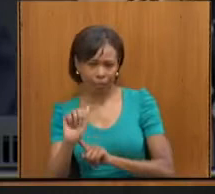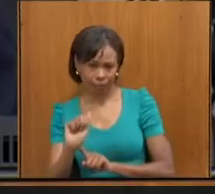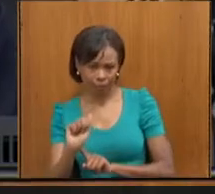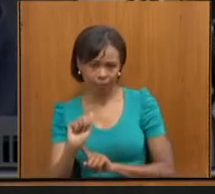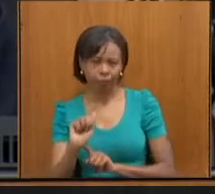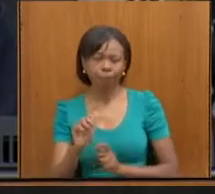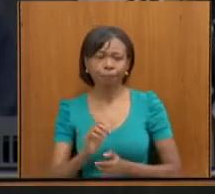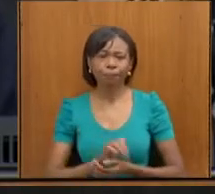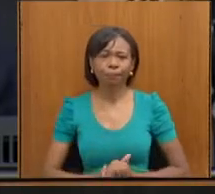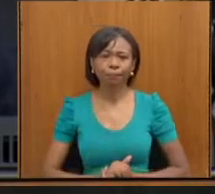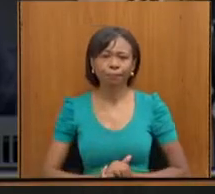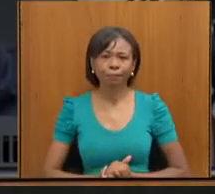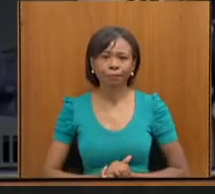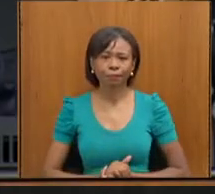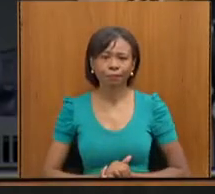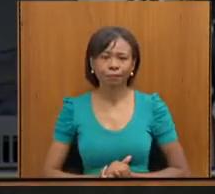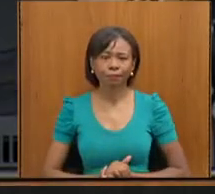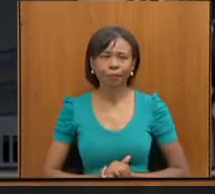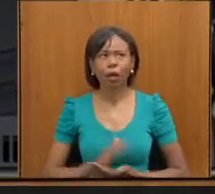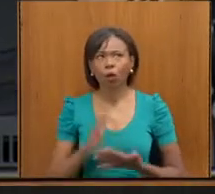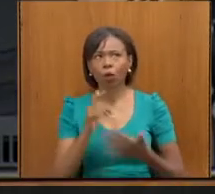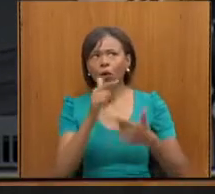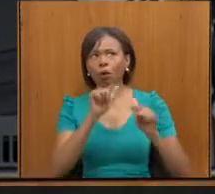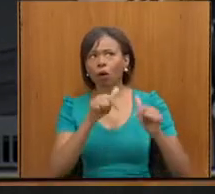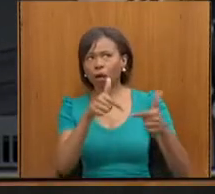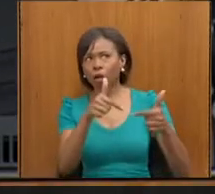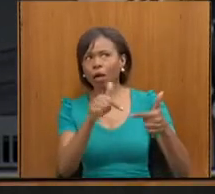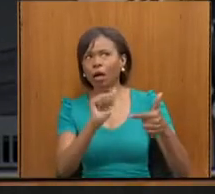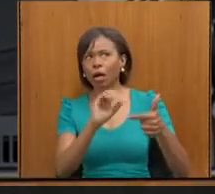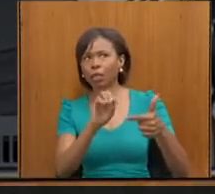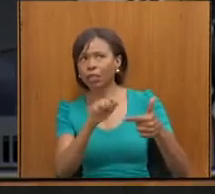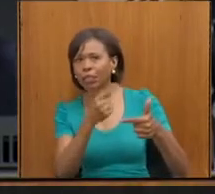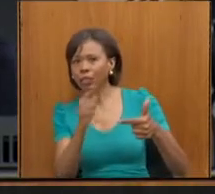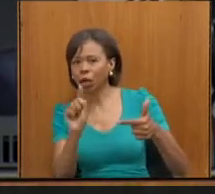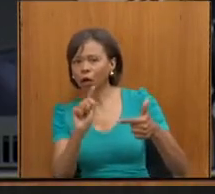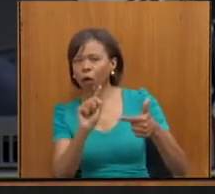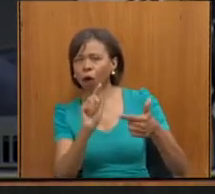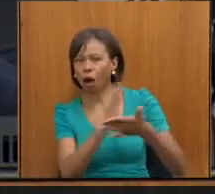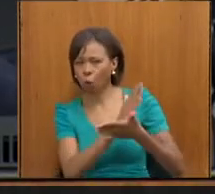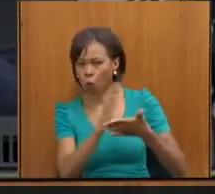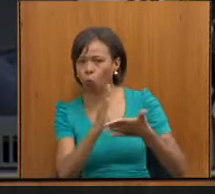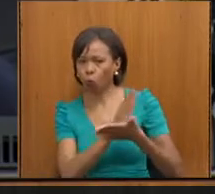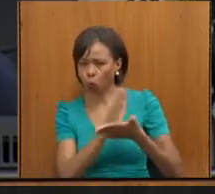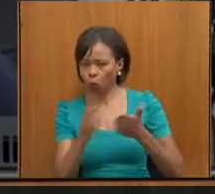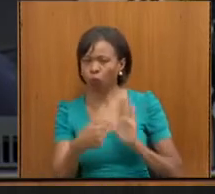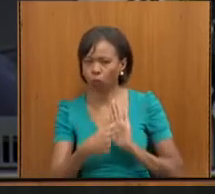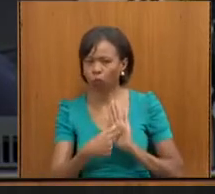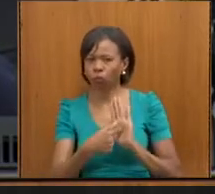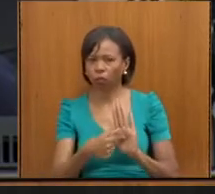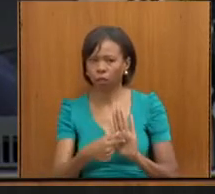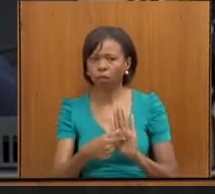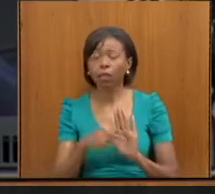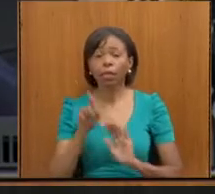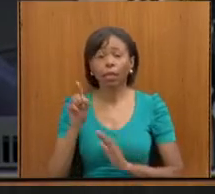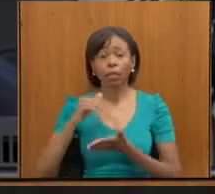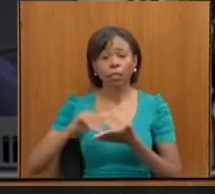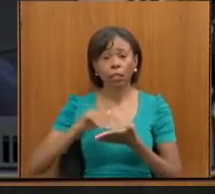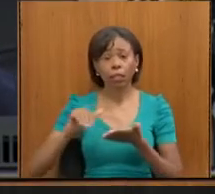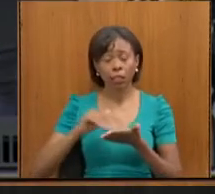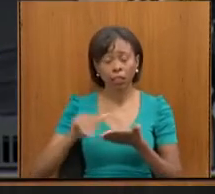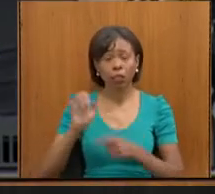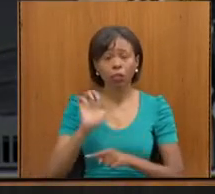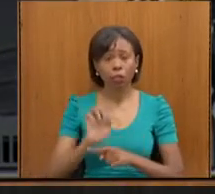Essas são algumas das ações, deputado, e a Subsecretaria de Estado de Direitos Humanos